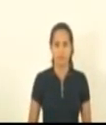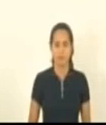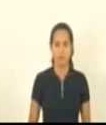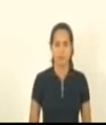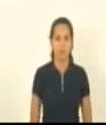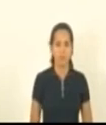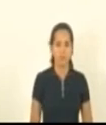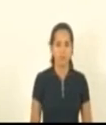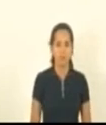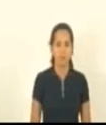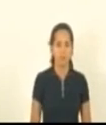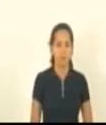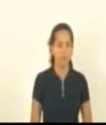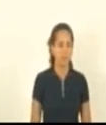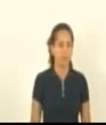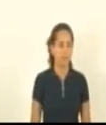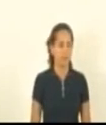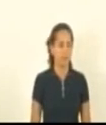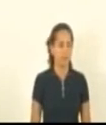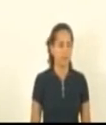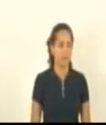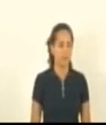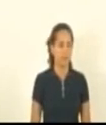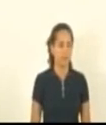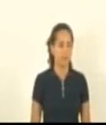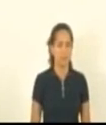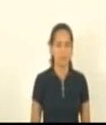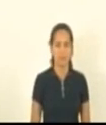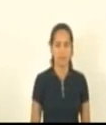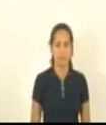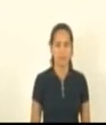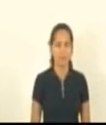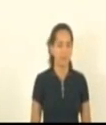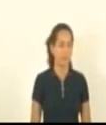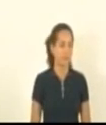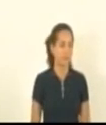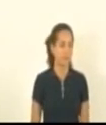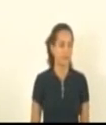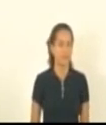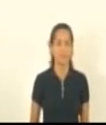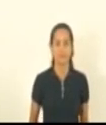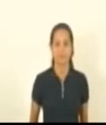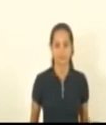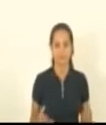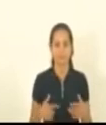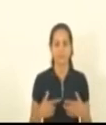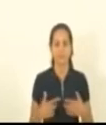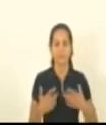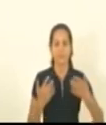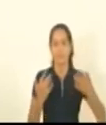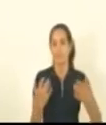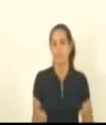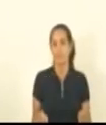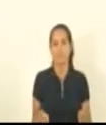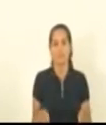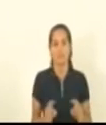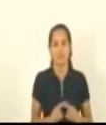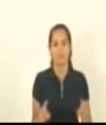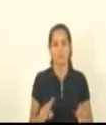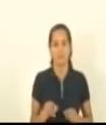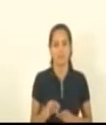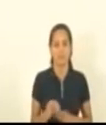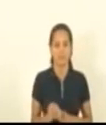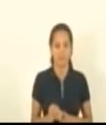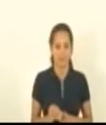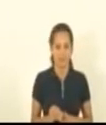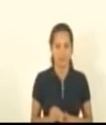Orienta antes é porque é a matéria. Pela comissão de Constituição e Justiça pela rejeição do veto coloca